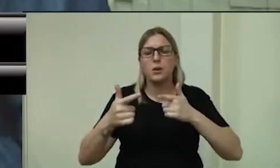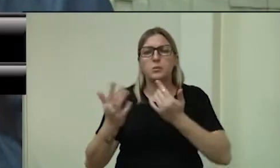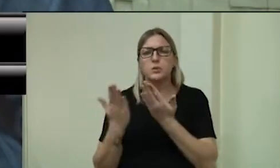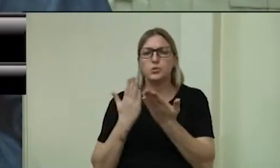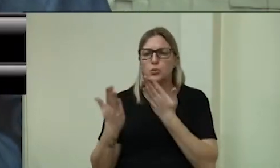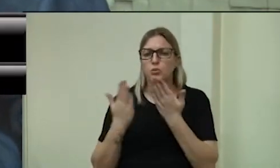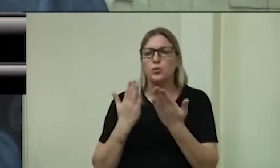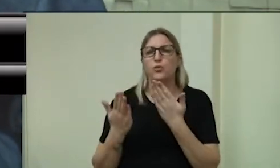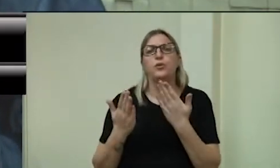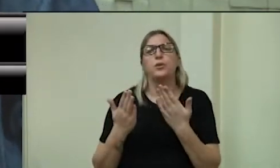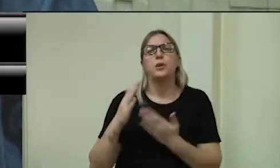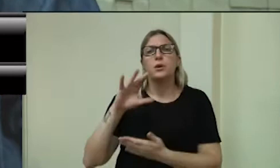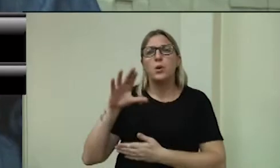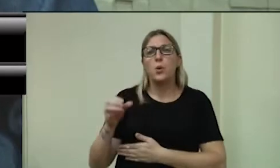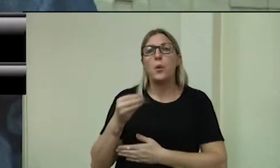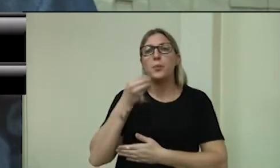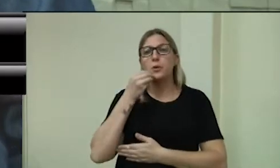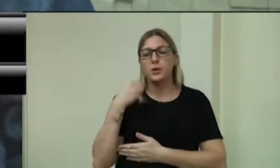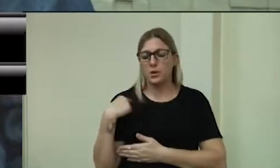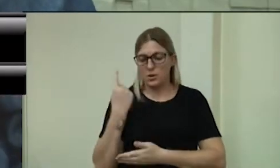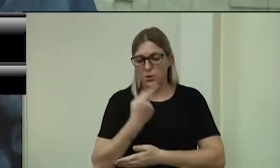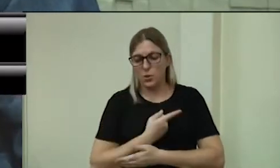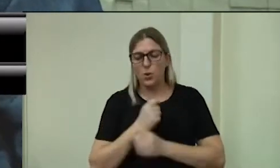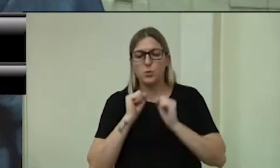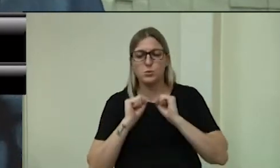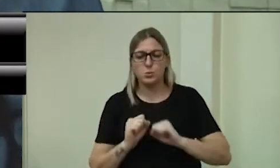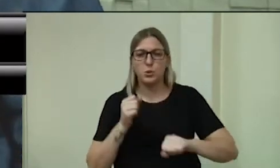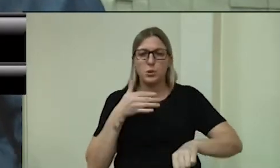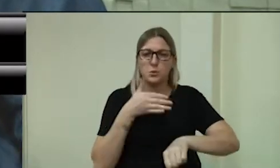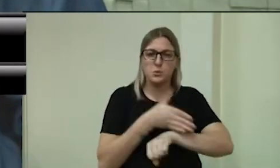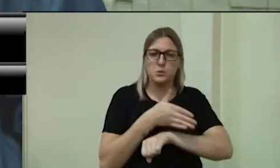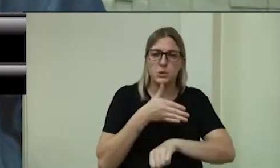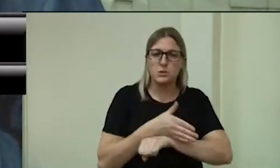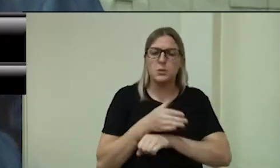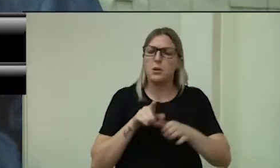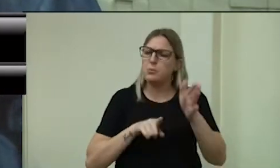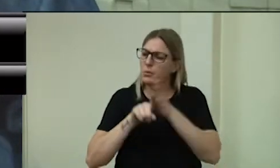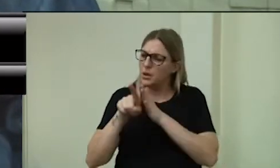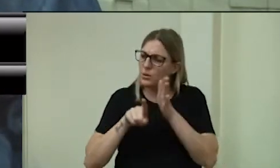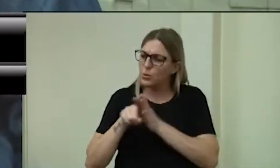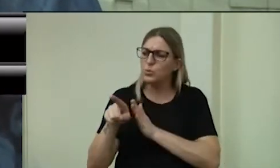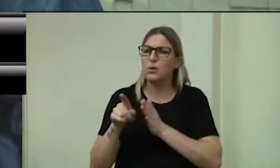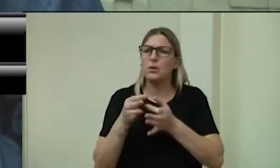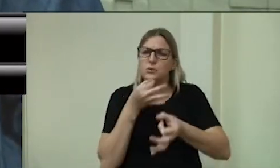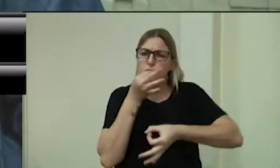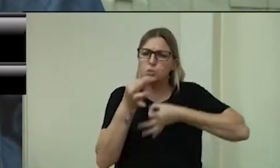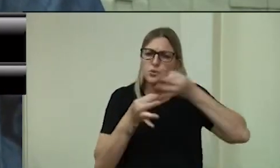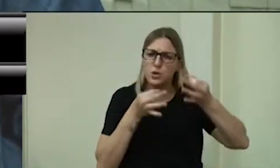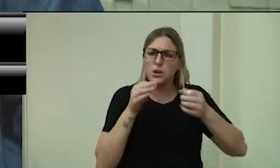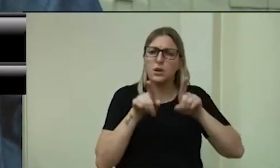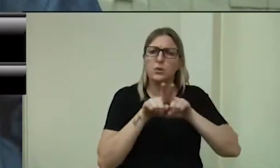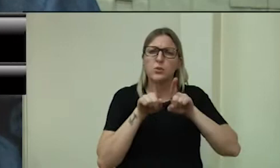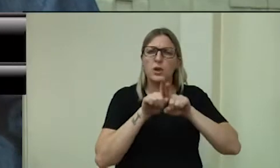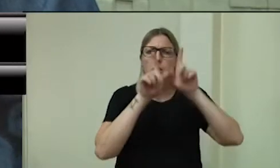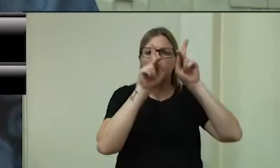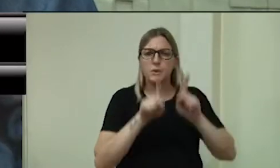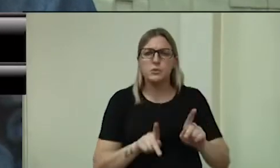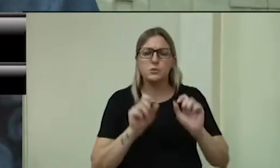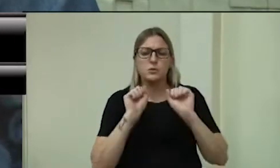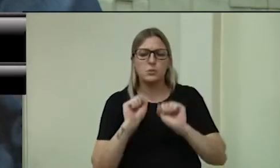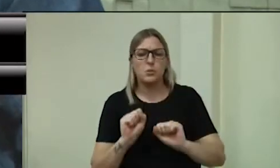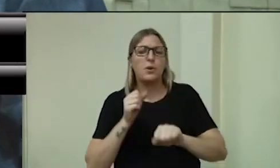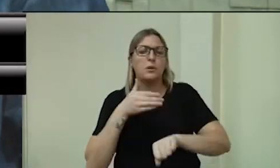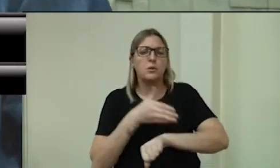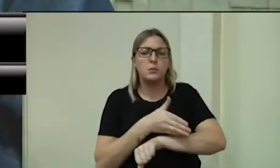oportunidade que nós temos de participar questionando, sugerindo, o contribuinte tem a oportunidade de participar via online,